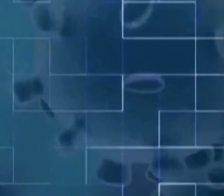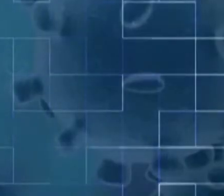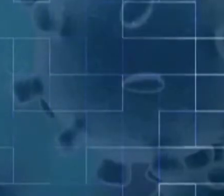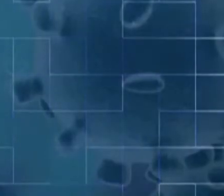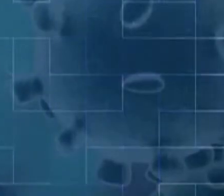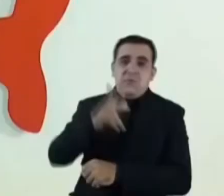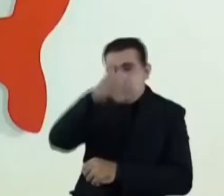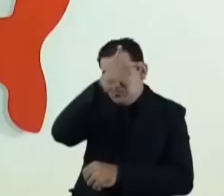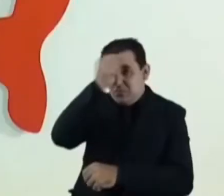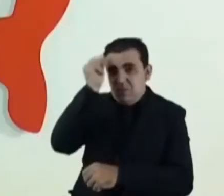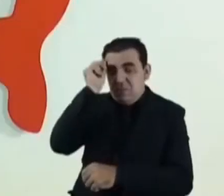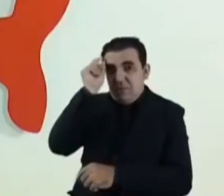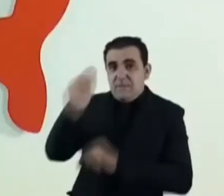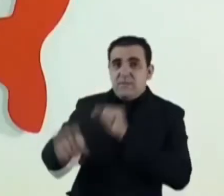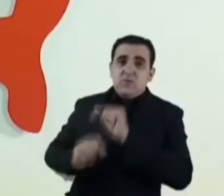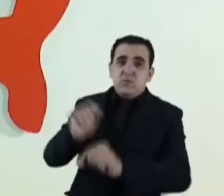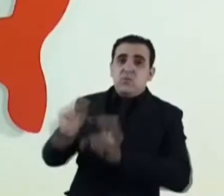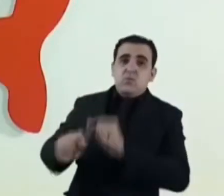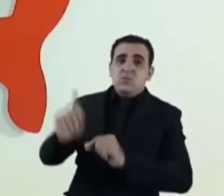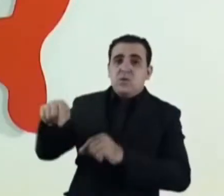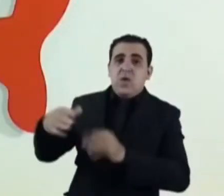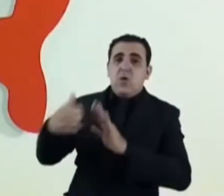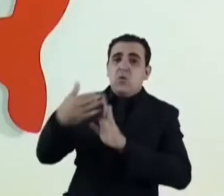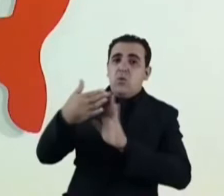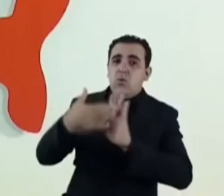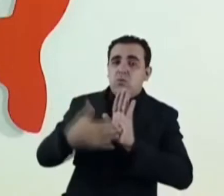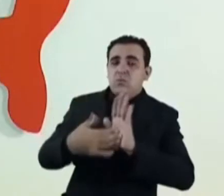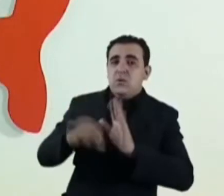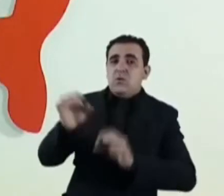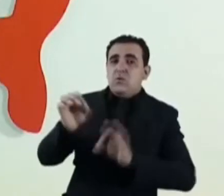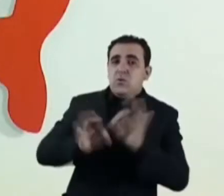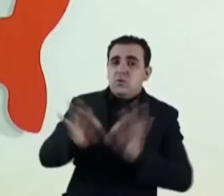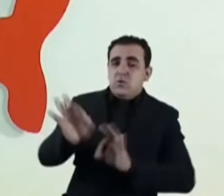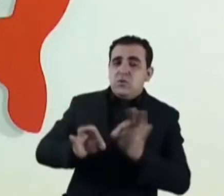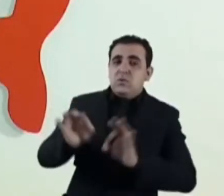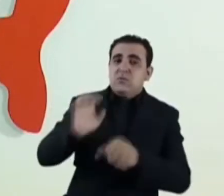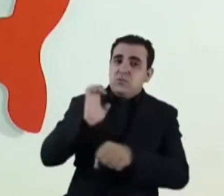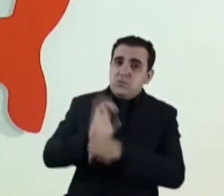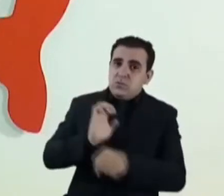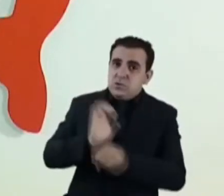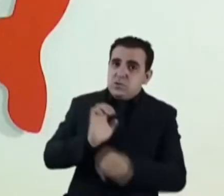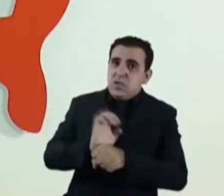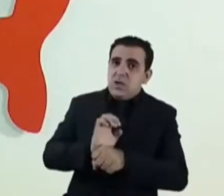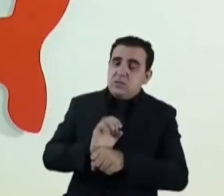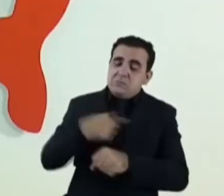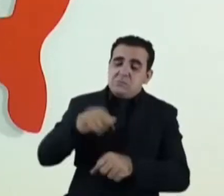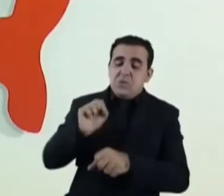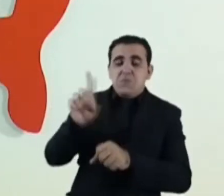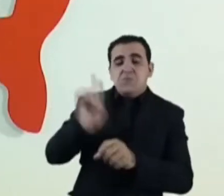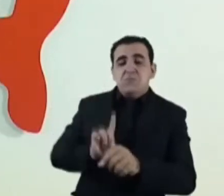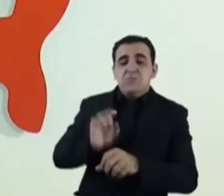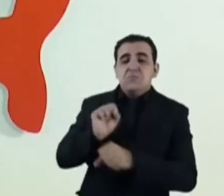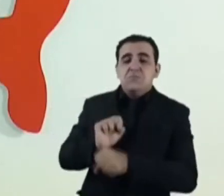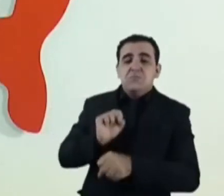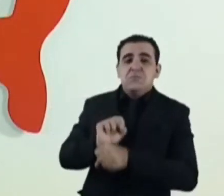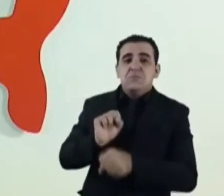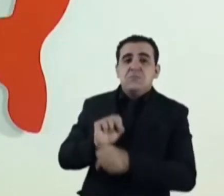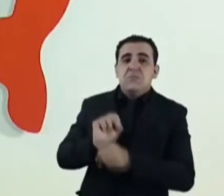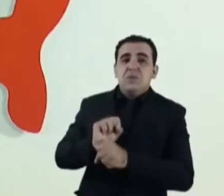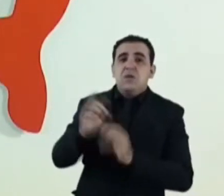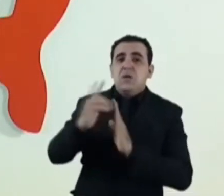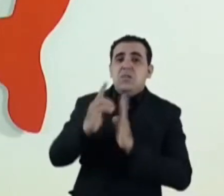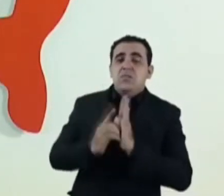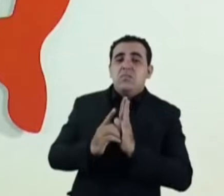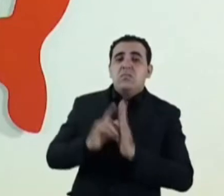de abertura do comércio. No que se refere ao nosso planejamento estadual, se mantém as diretrizes